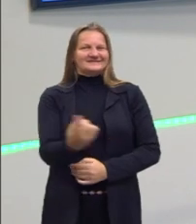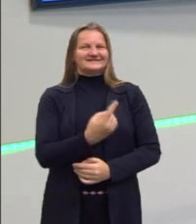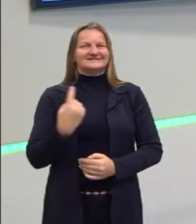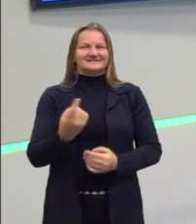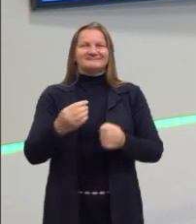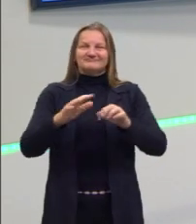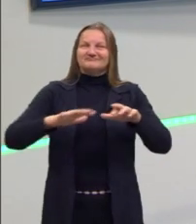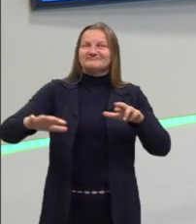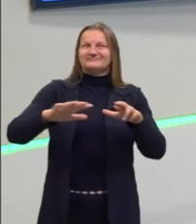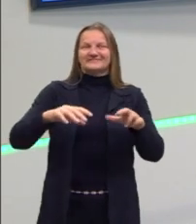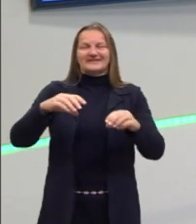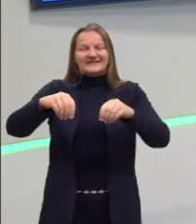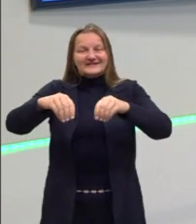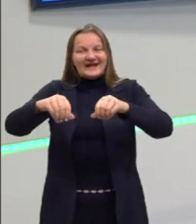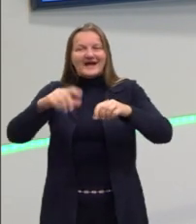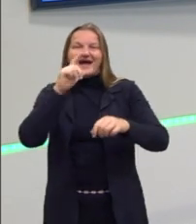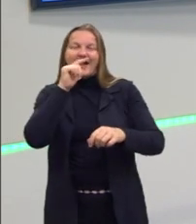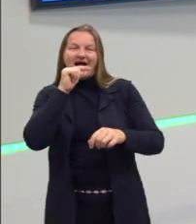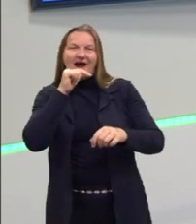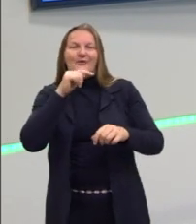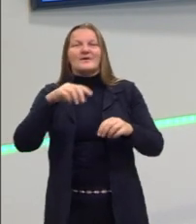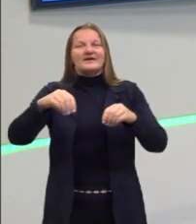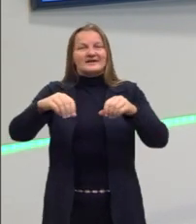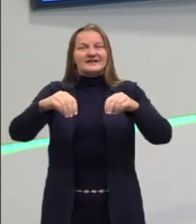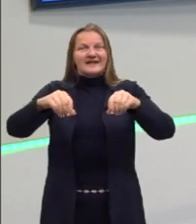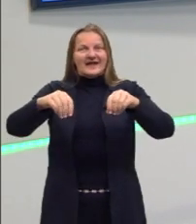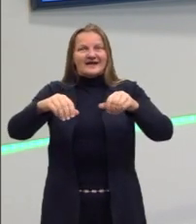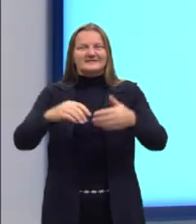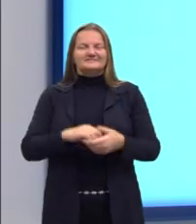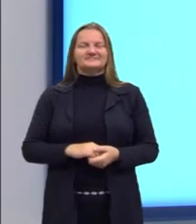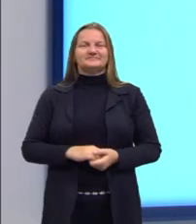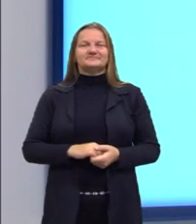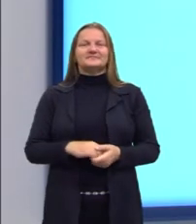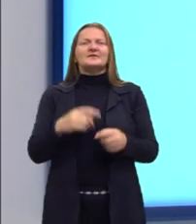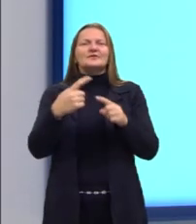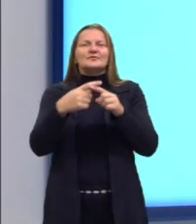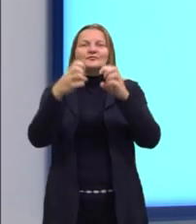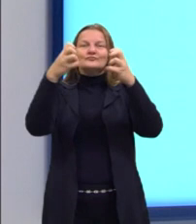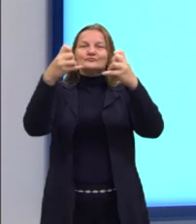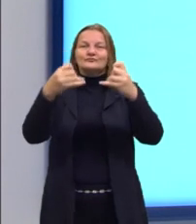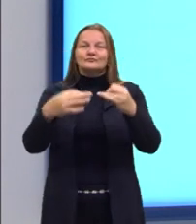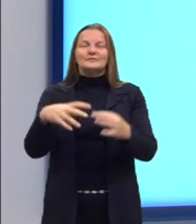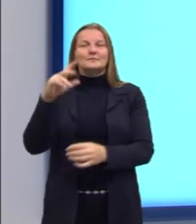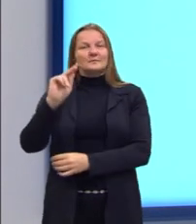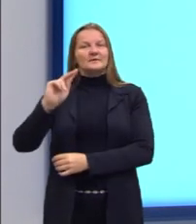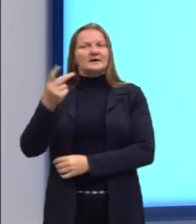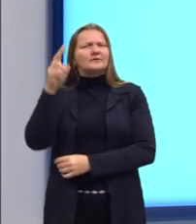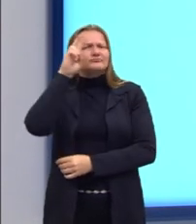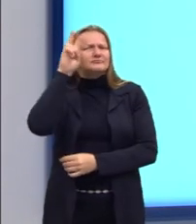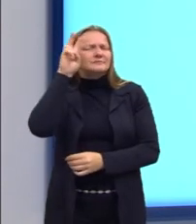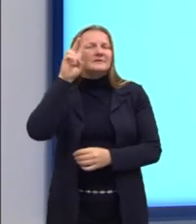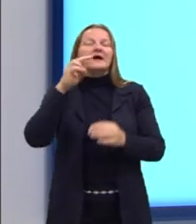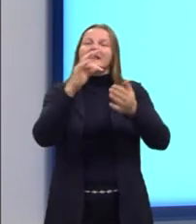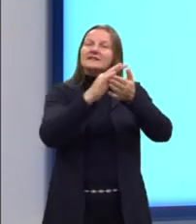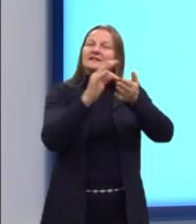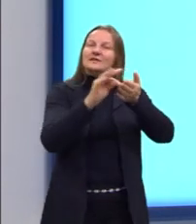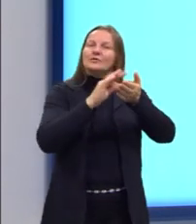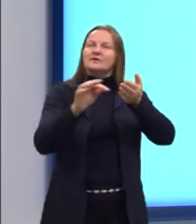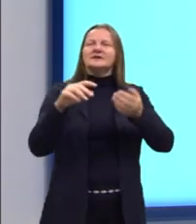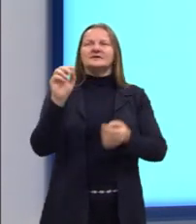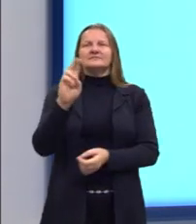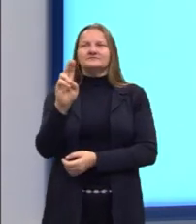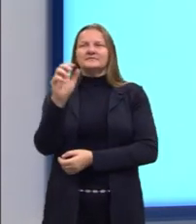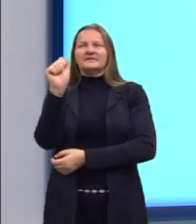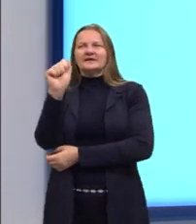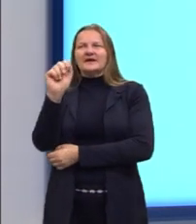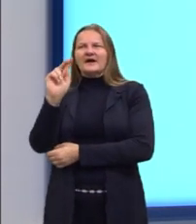águas e solos. Para falar de PH, nós precisamos lembrar da teoria de Arrhenius, lá